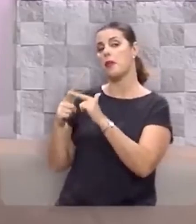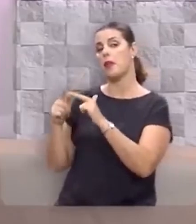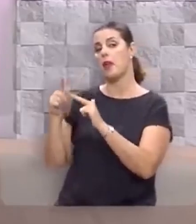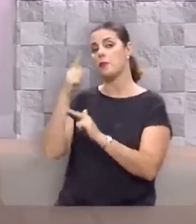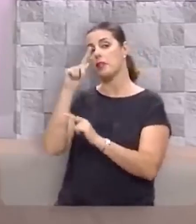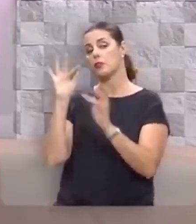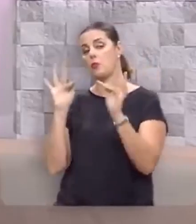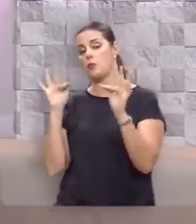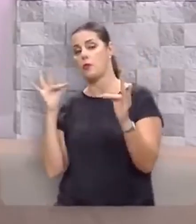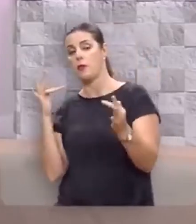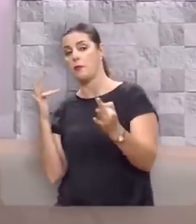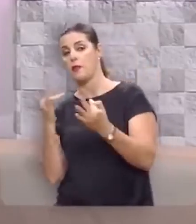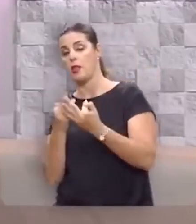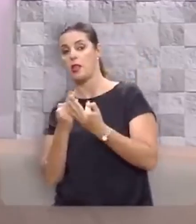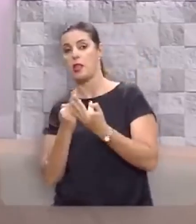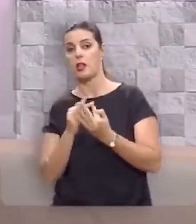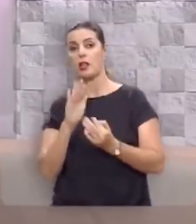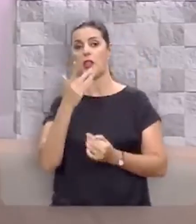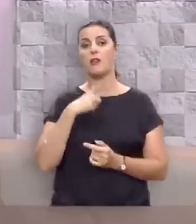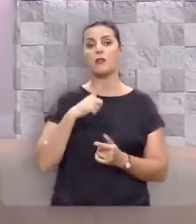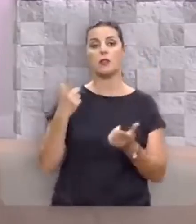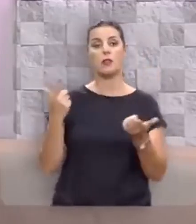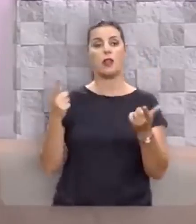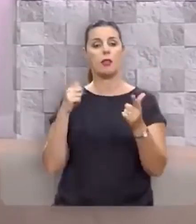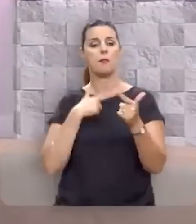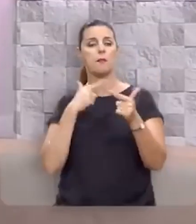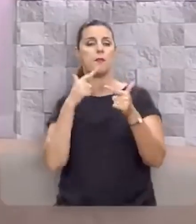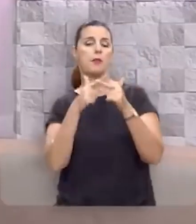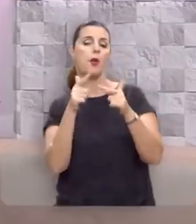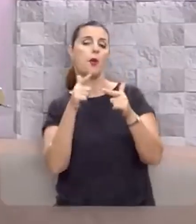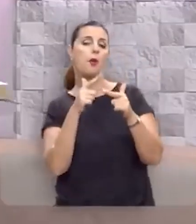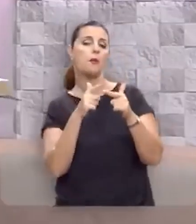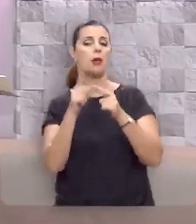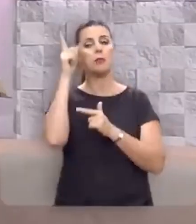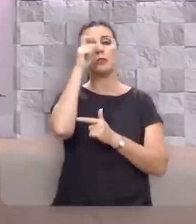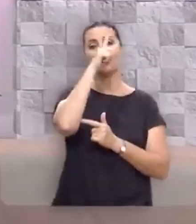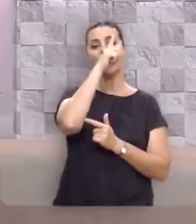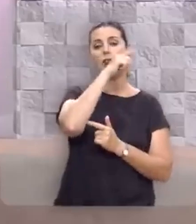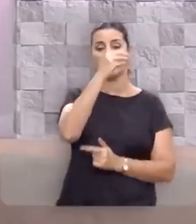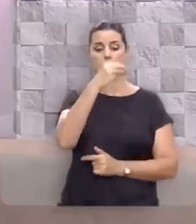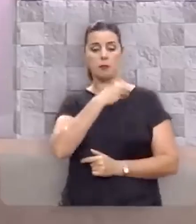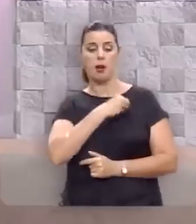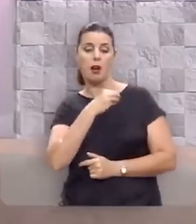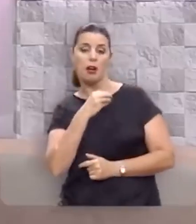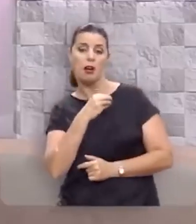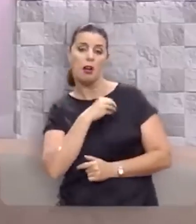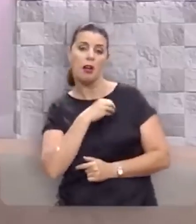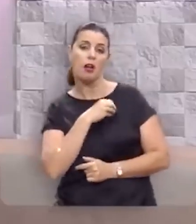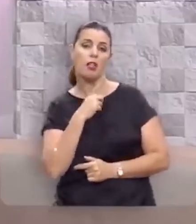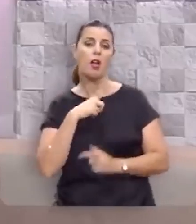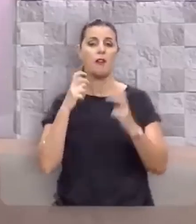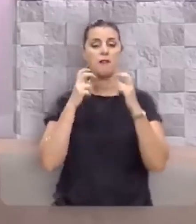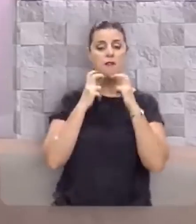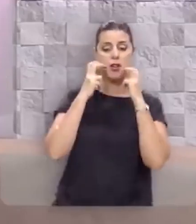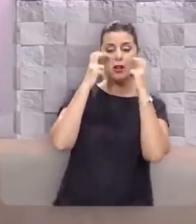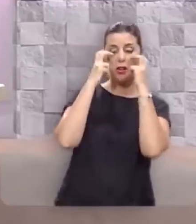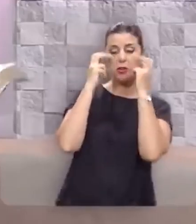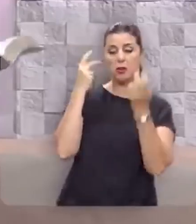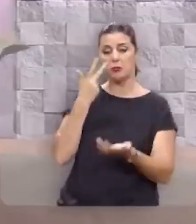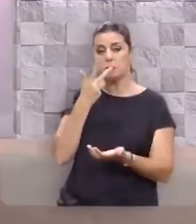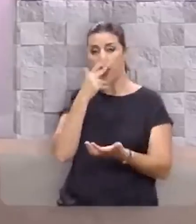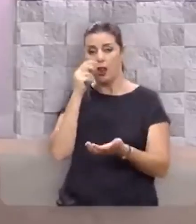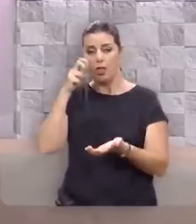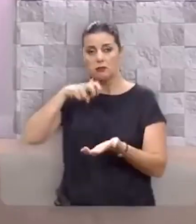no contexto da sua família, talvez você caiu numa situação desastrosa, em pecado e você está envergonhado, está